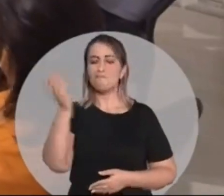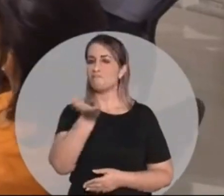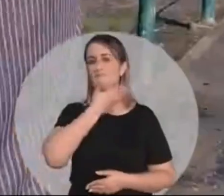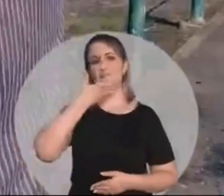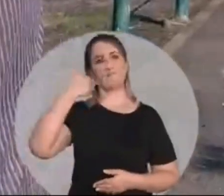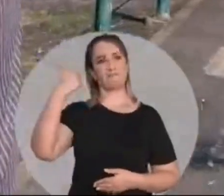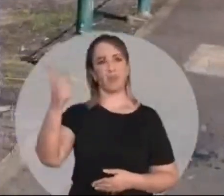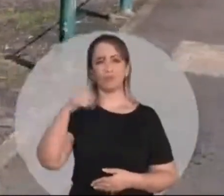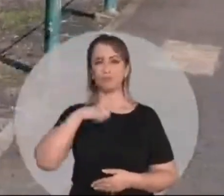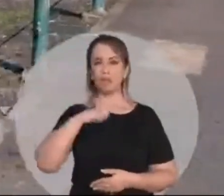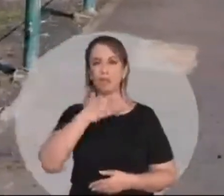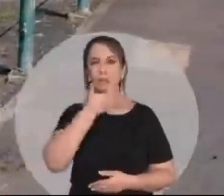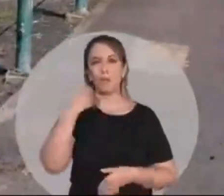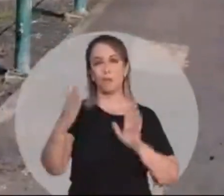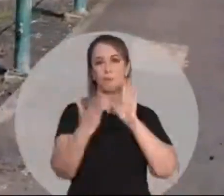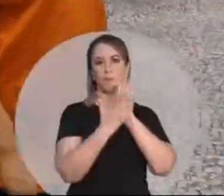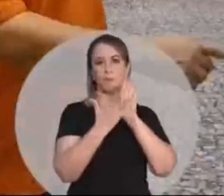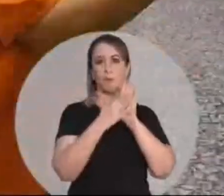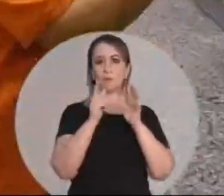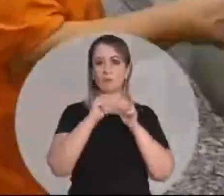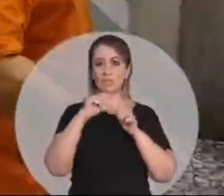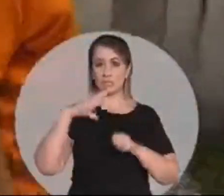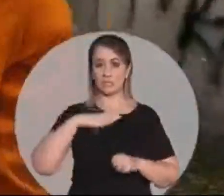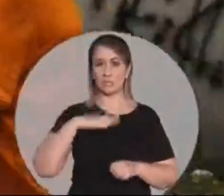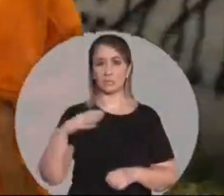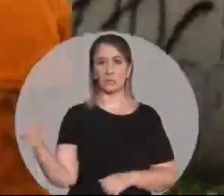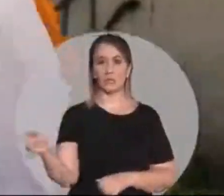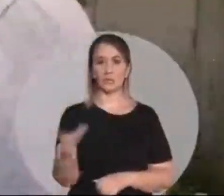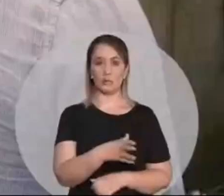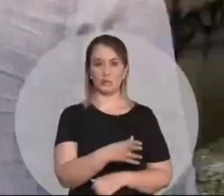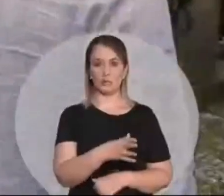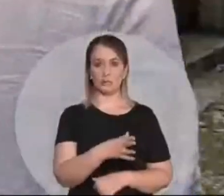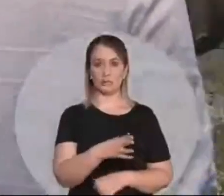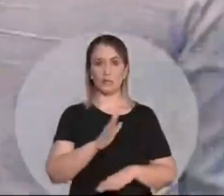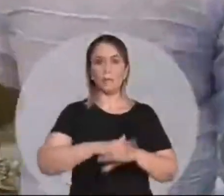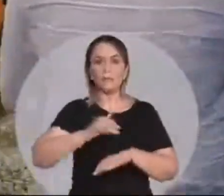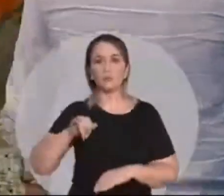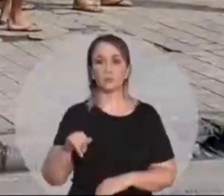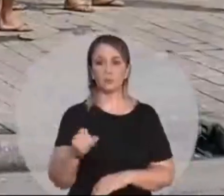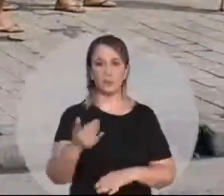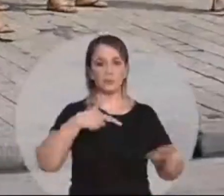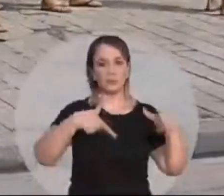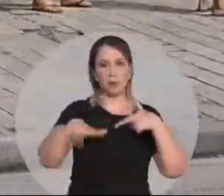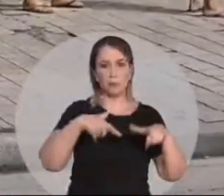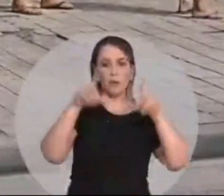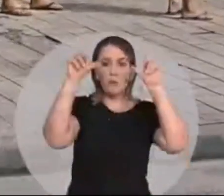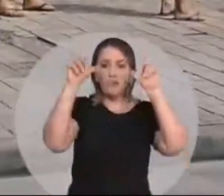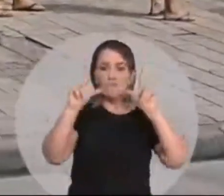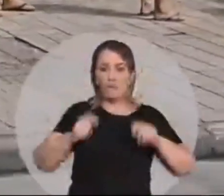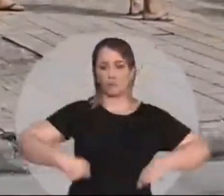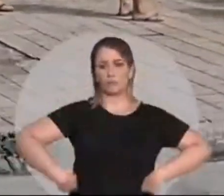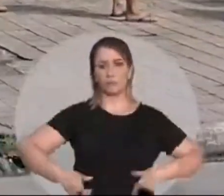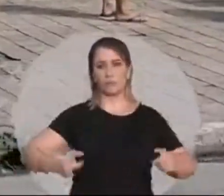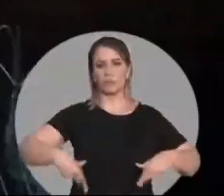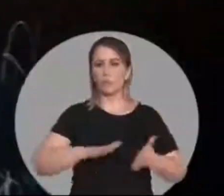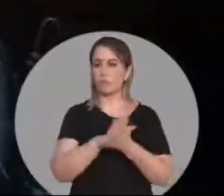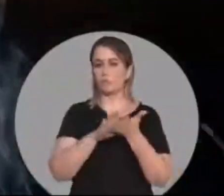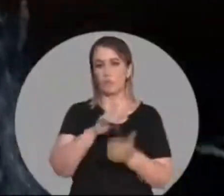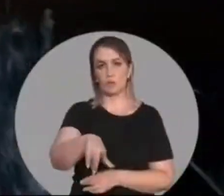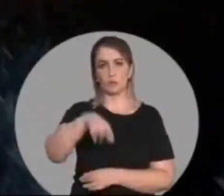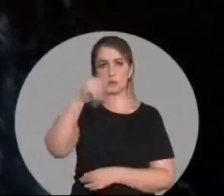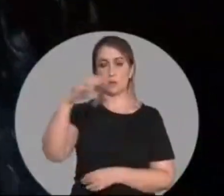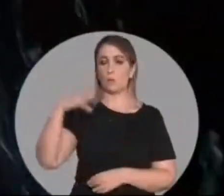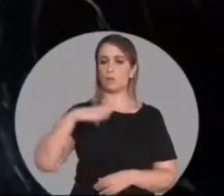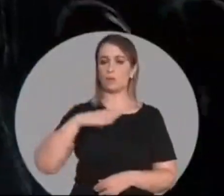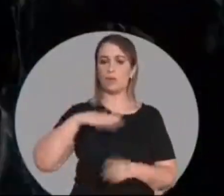João Vilela é o mais preparado e tem as melhores propostas para fazer de Santos uma nova cidade. Com mais oportunidades de emprego, menos desperdício e